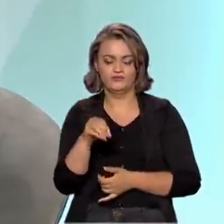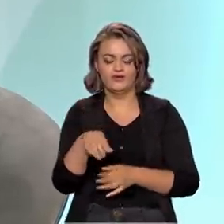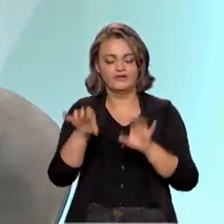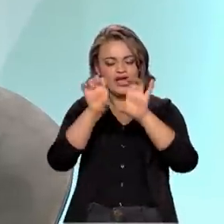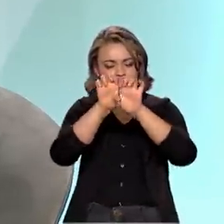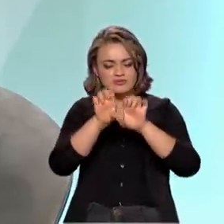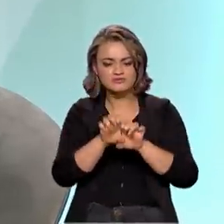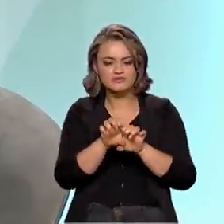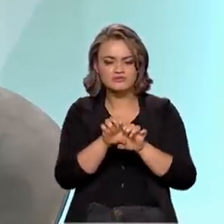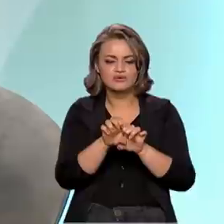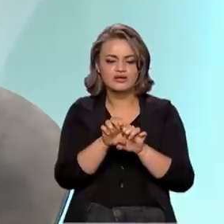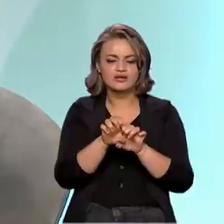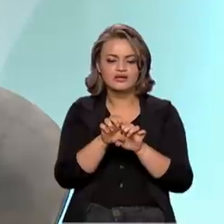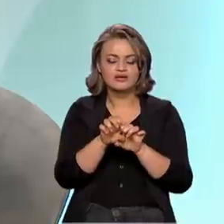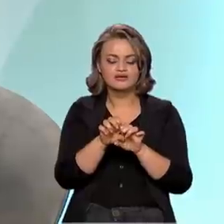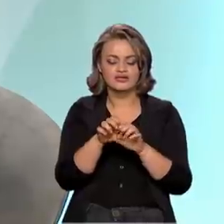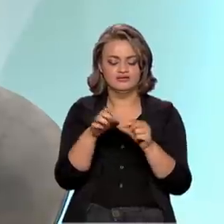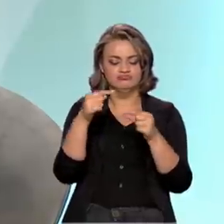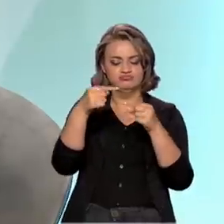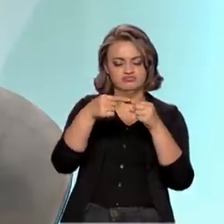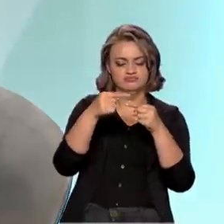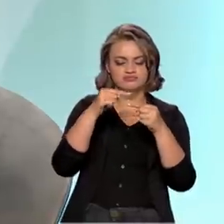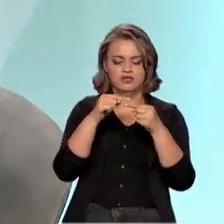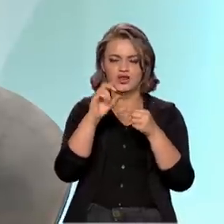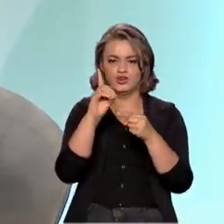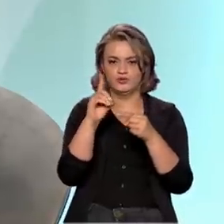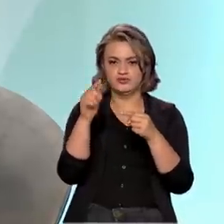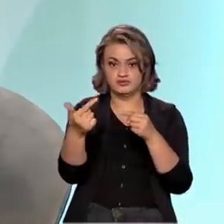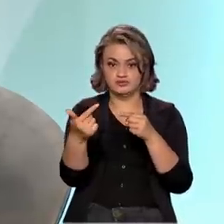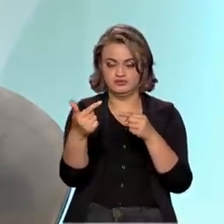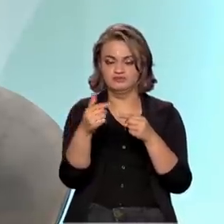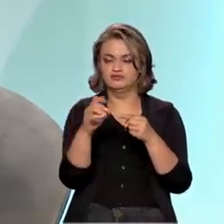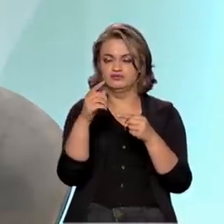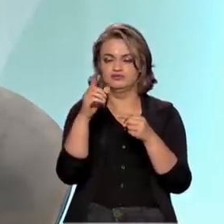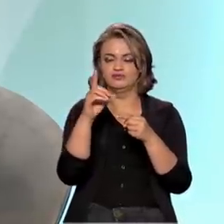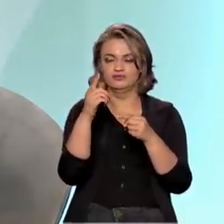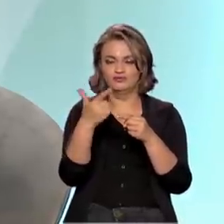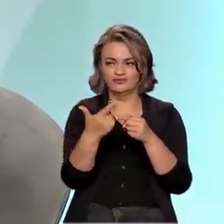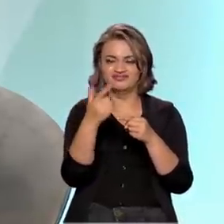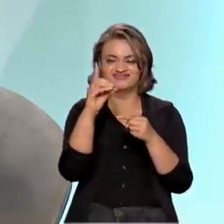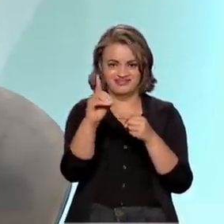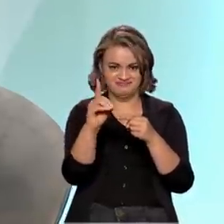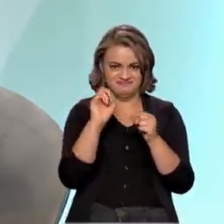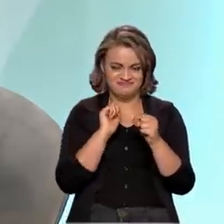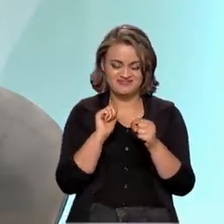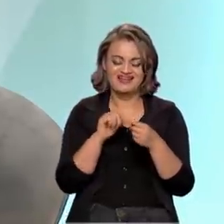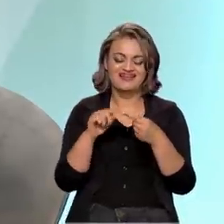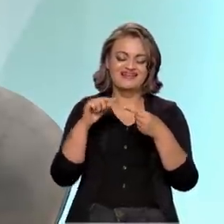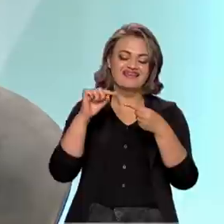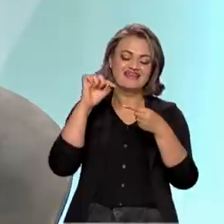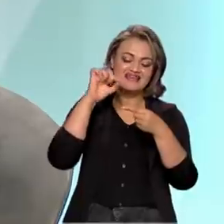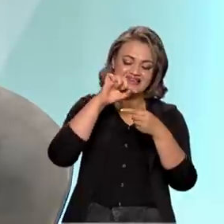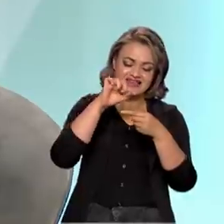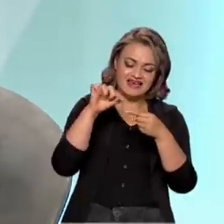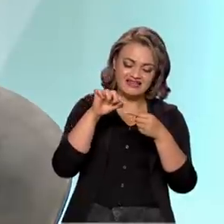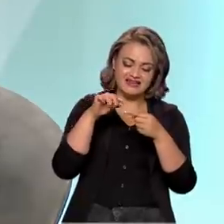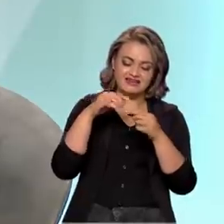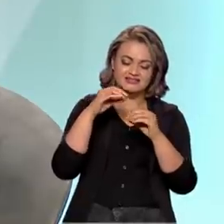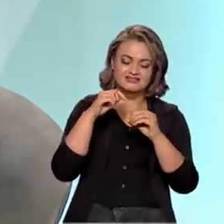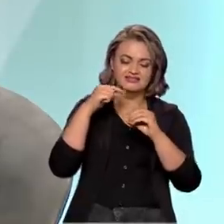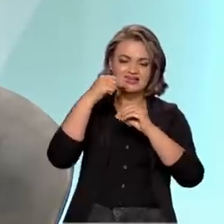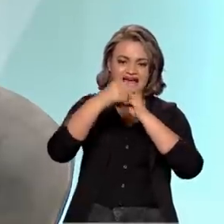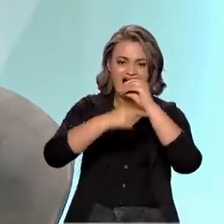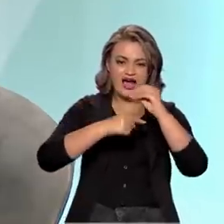basicamente, bidimensional, 2D, que ela é criada por uma reconfiguração atômica